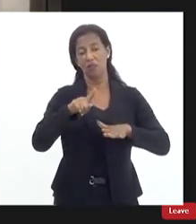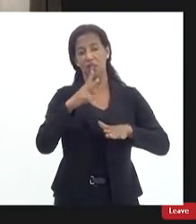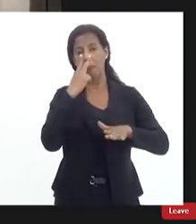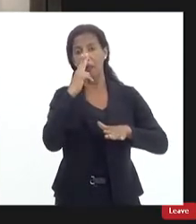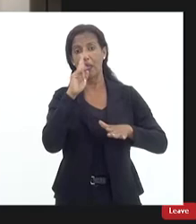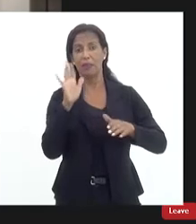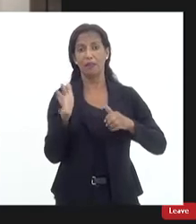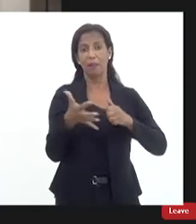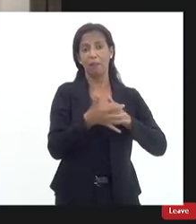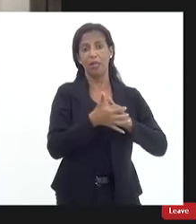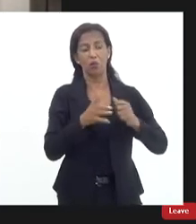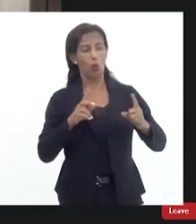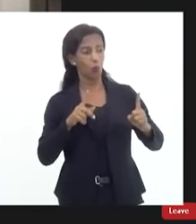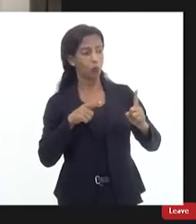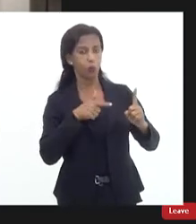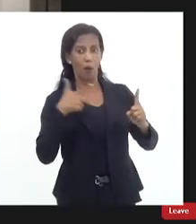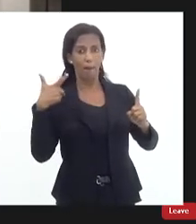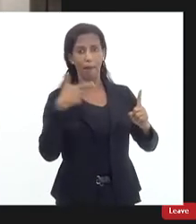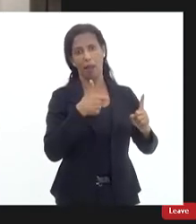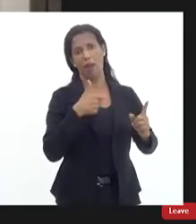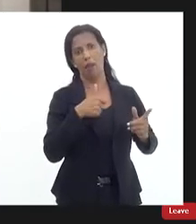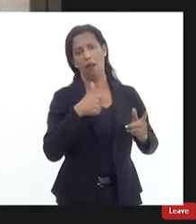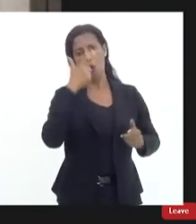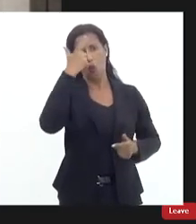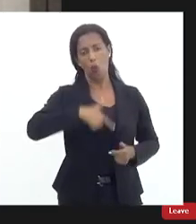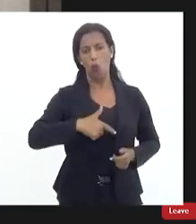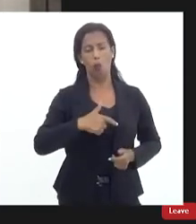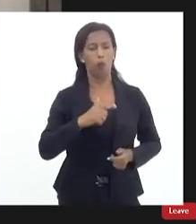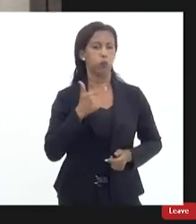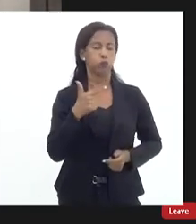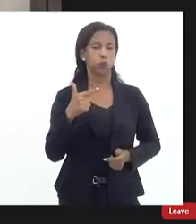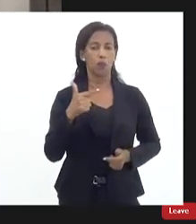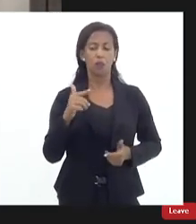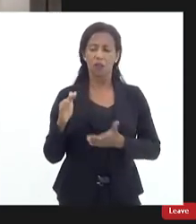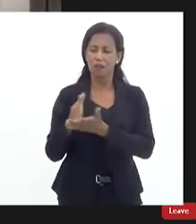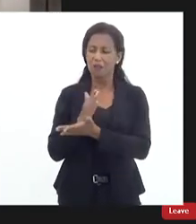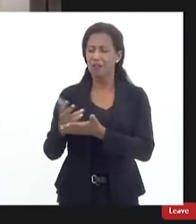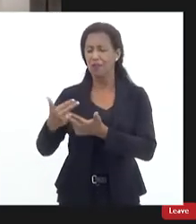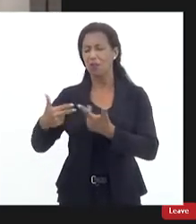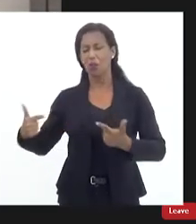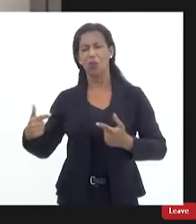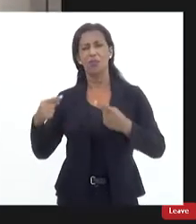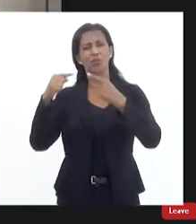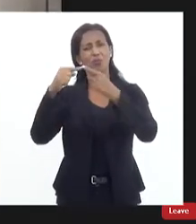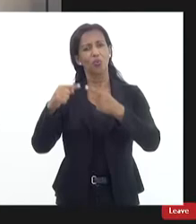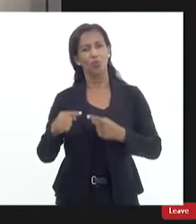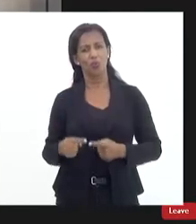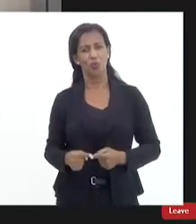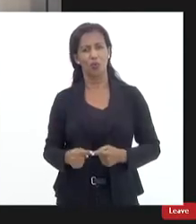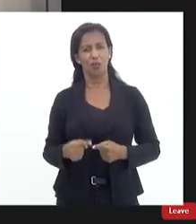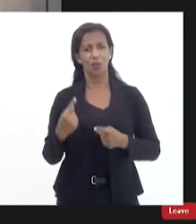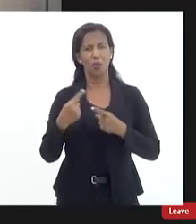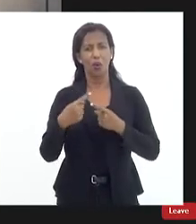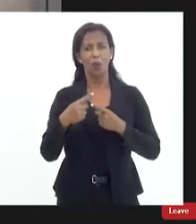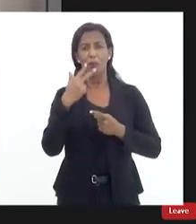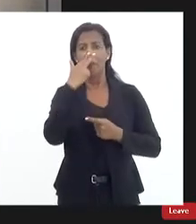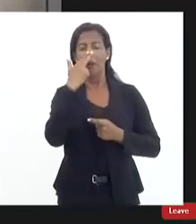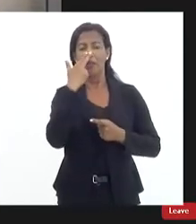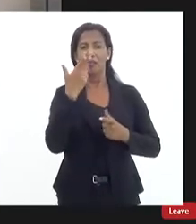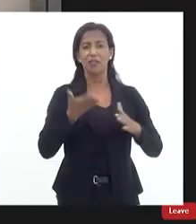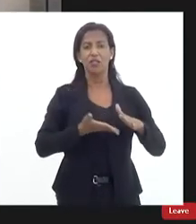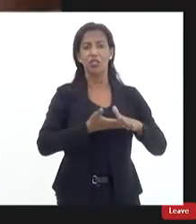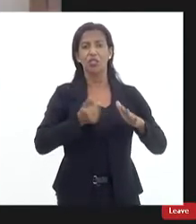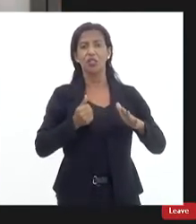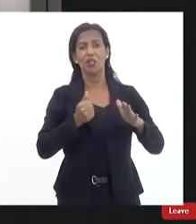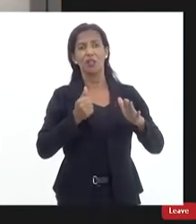coisas que nós concordamos são coisas que nós concordamos e não sabemos que concordamos porque nós tiramos aquilo pelo